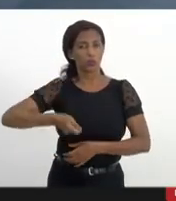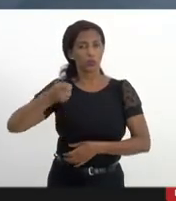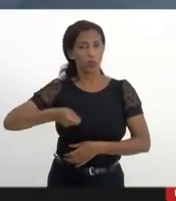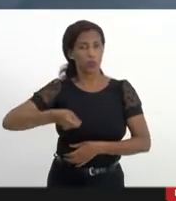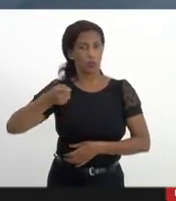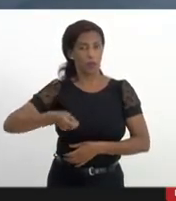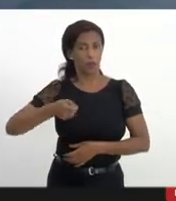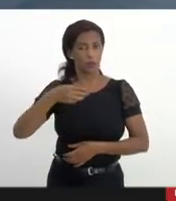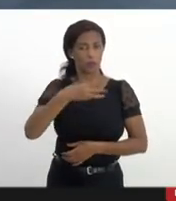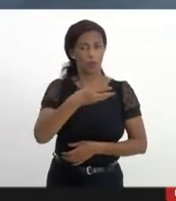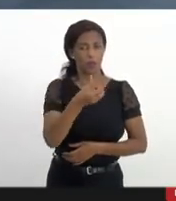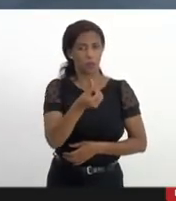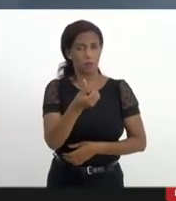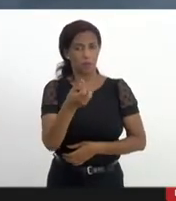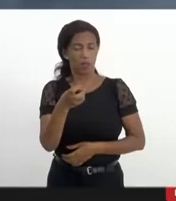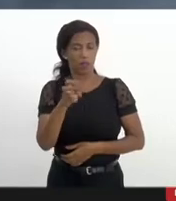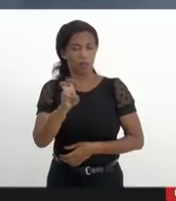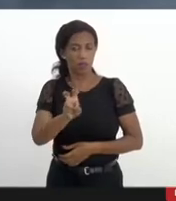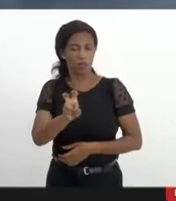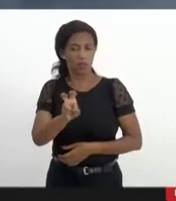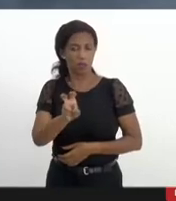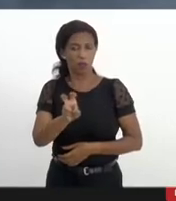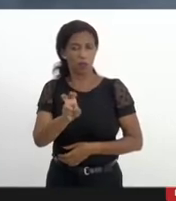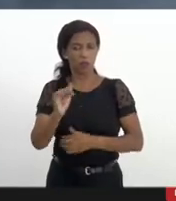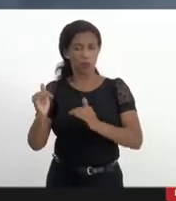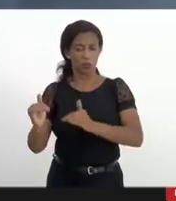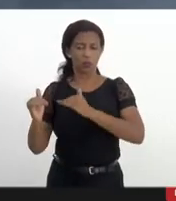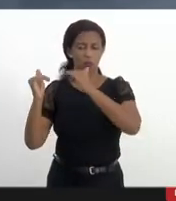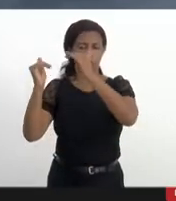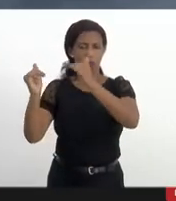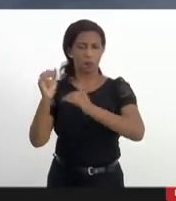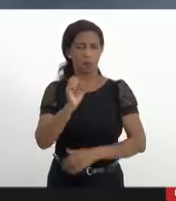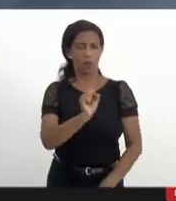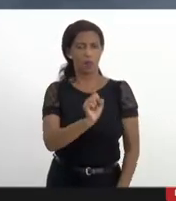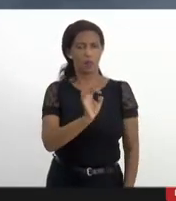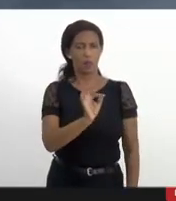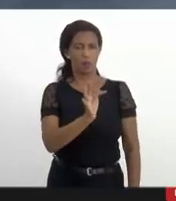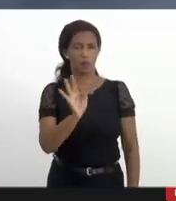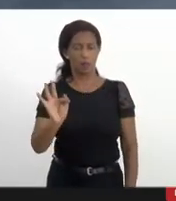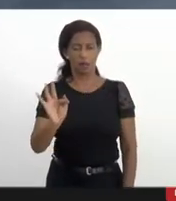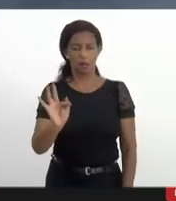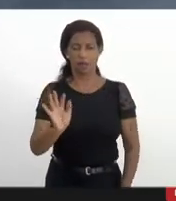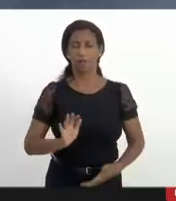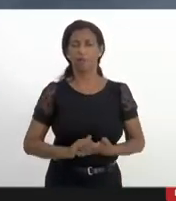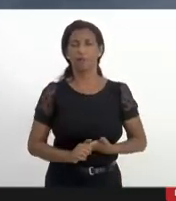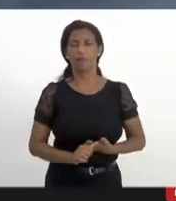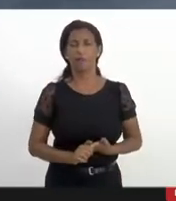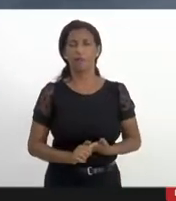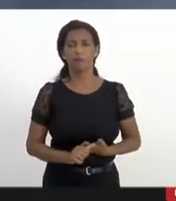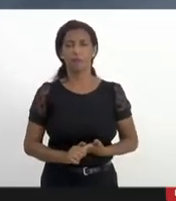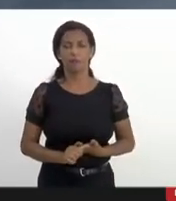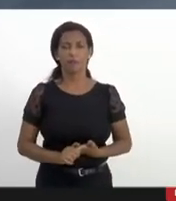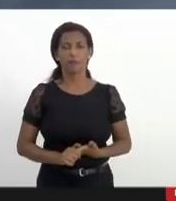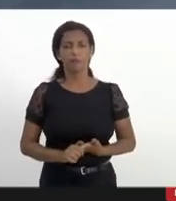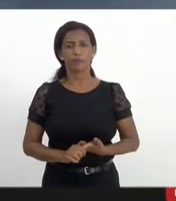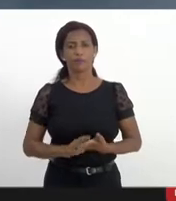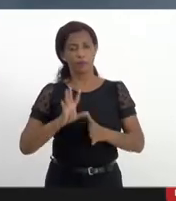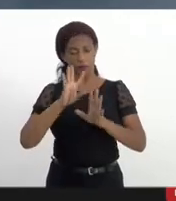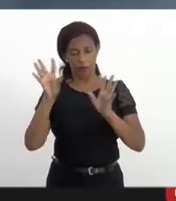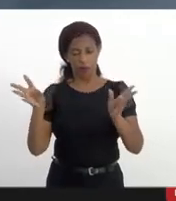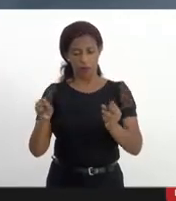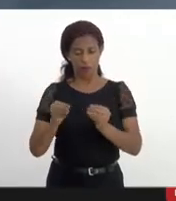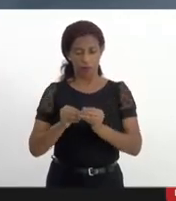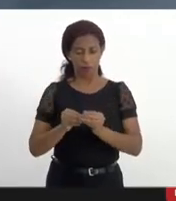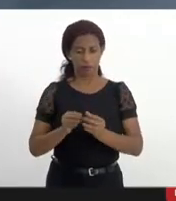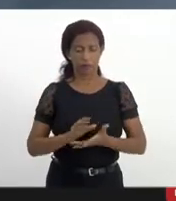no Supremo Tribunal Federal. Então, só fechando,